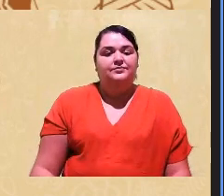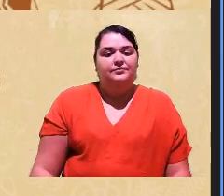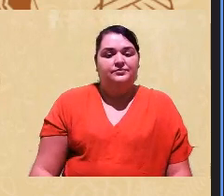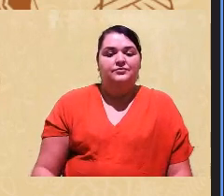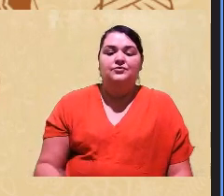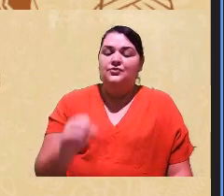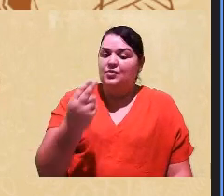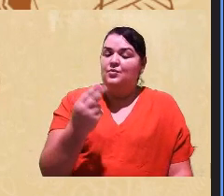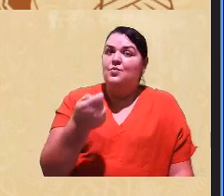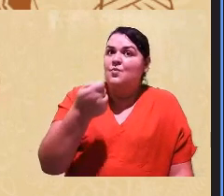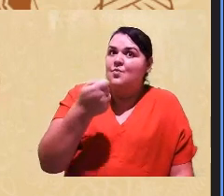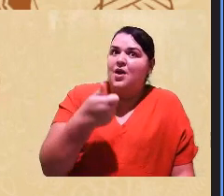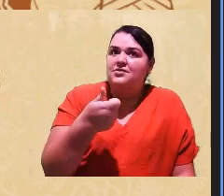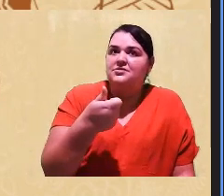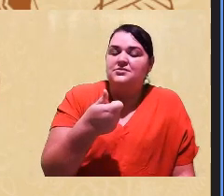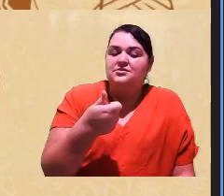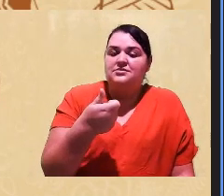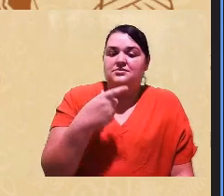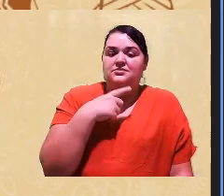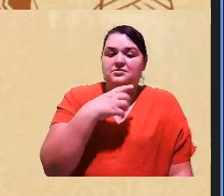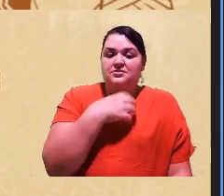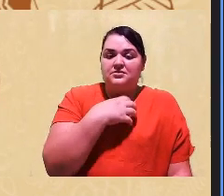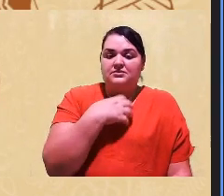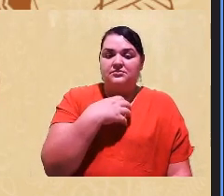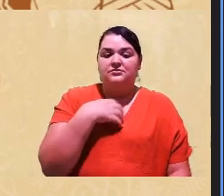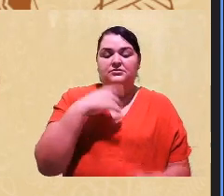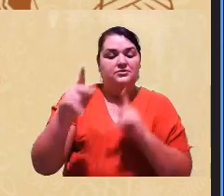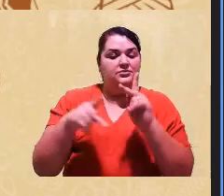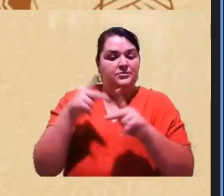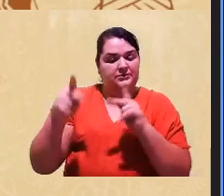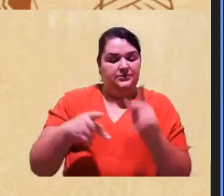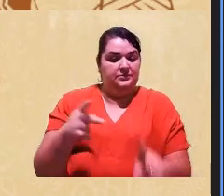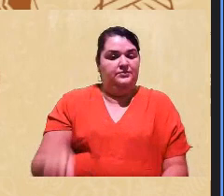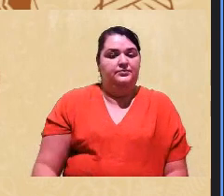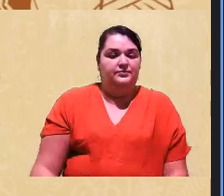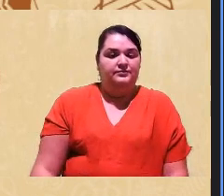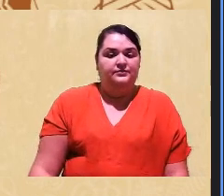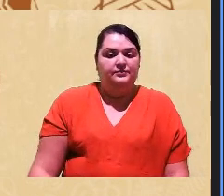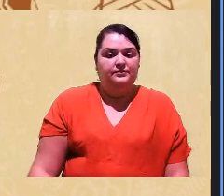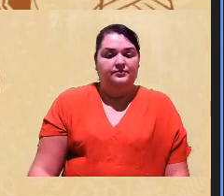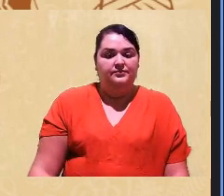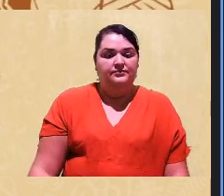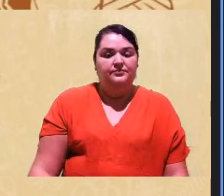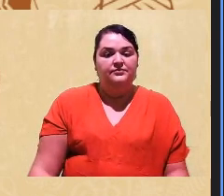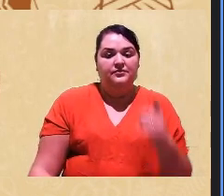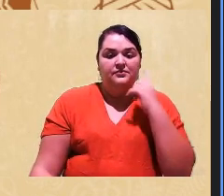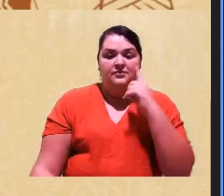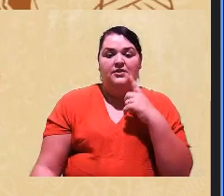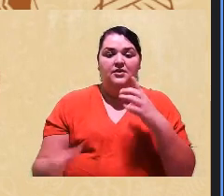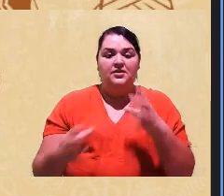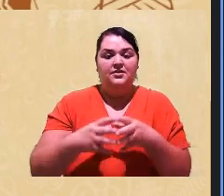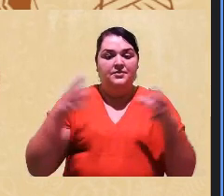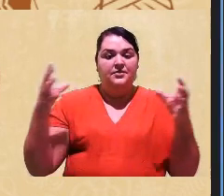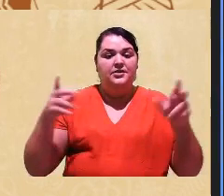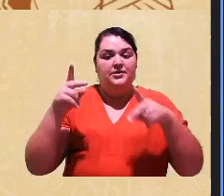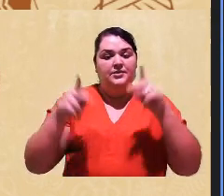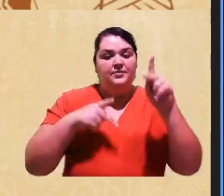se extinguir a nossa população. mas, enfim, a gente vai ver um aumento dessa população